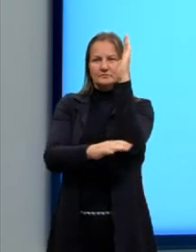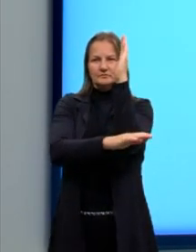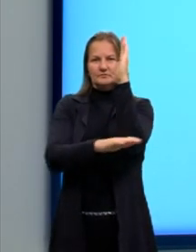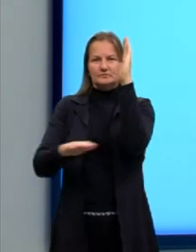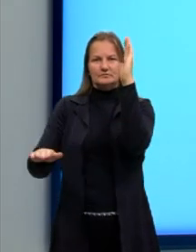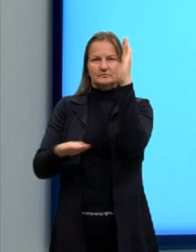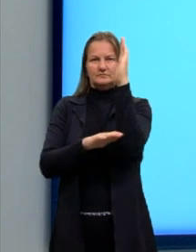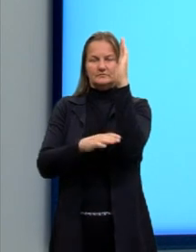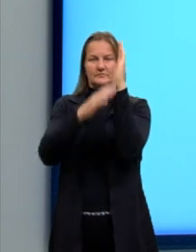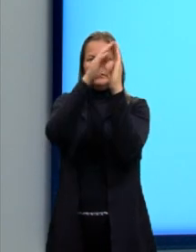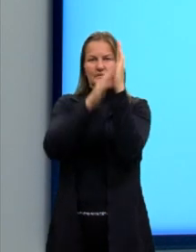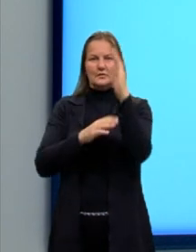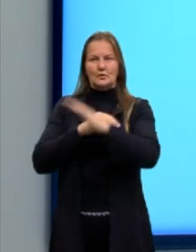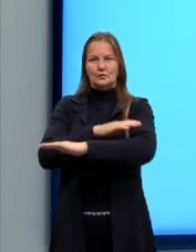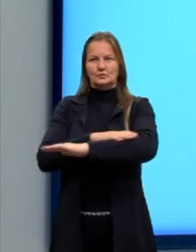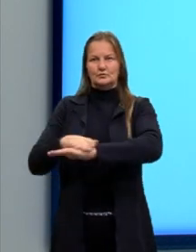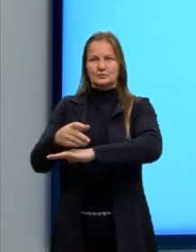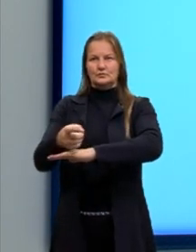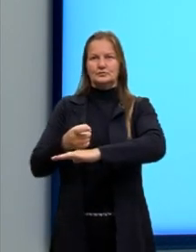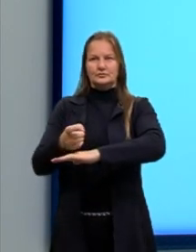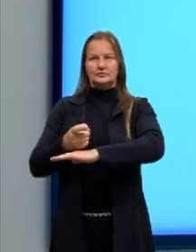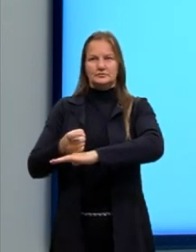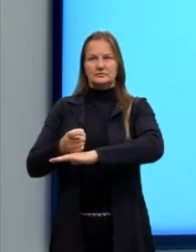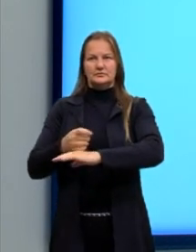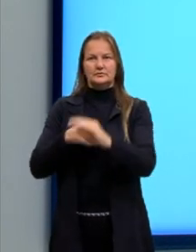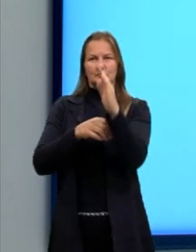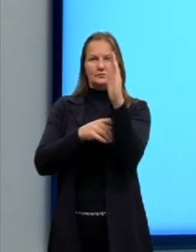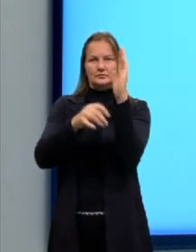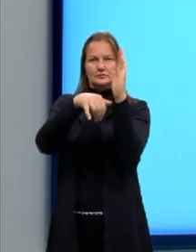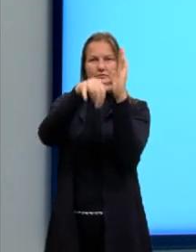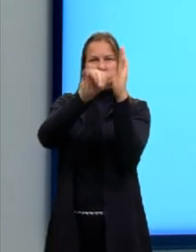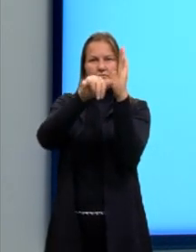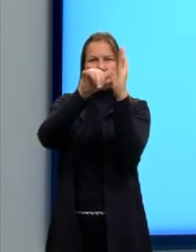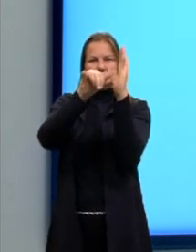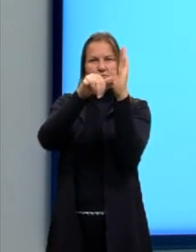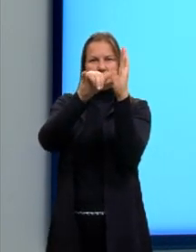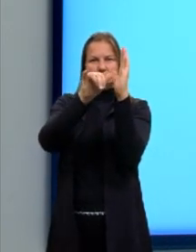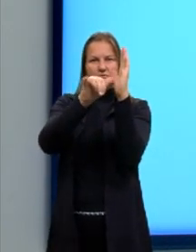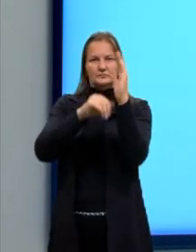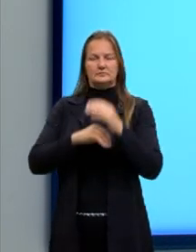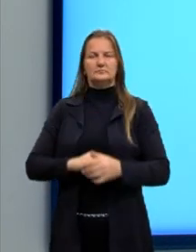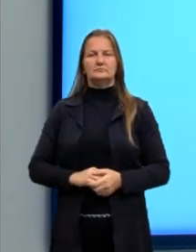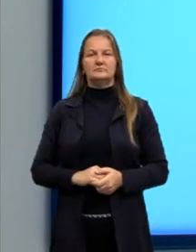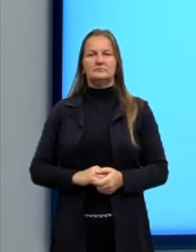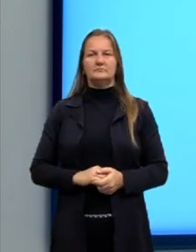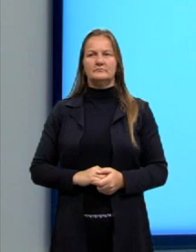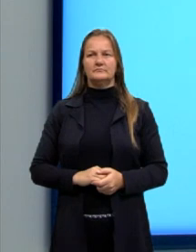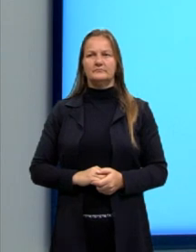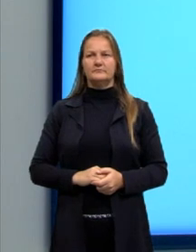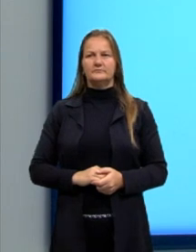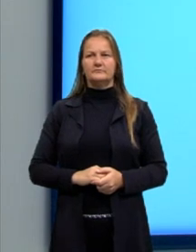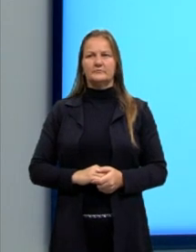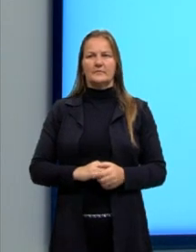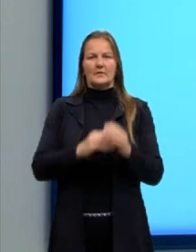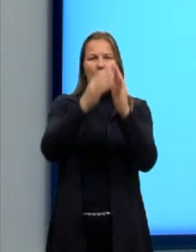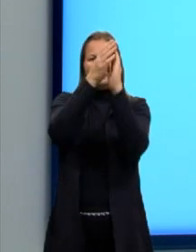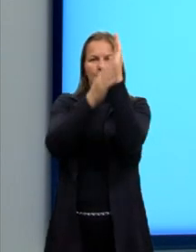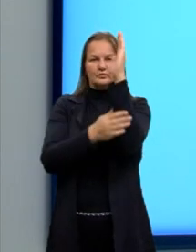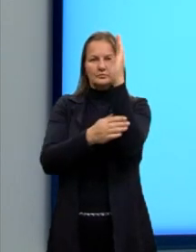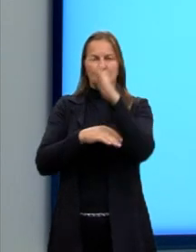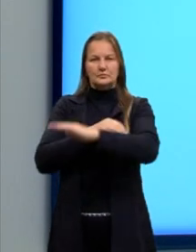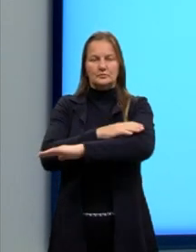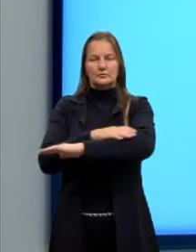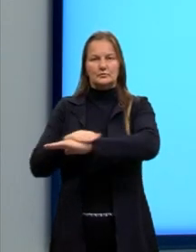eixos, o eixo X, o horizontal, o eixo Y, que é o eixo vertical. Eles são então eixos